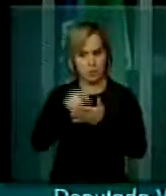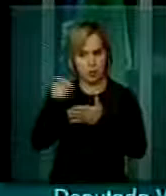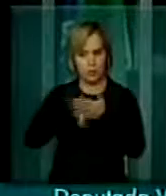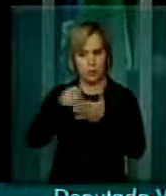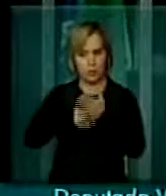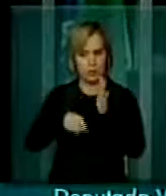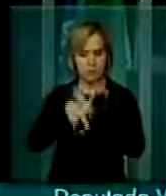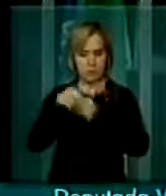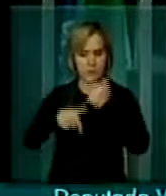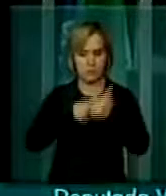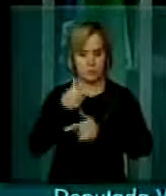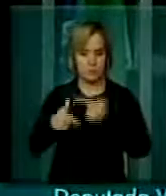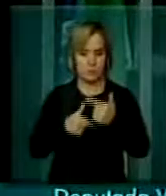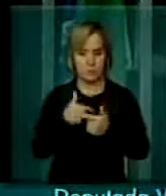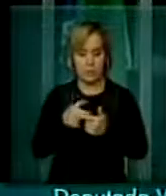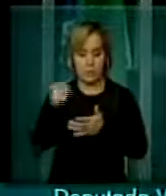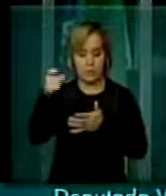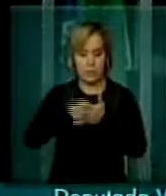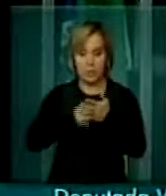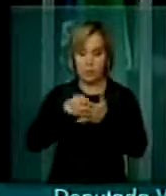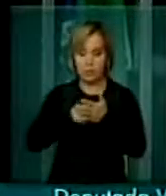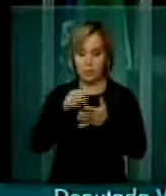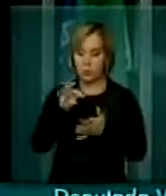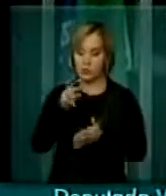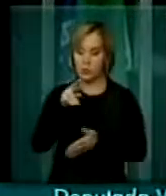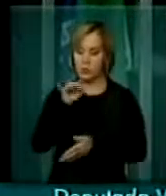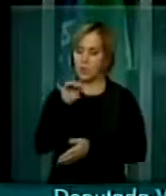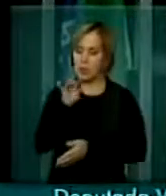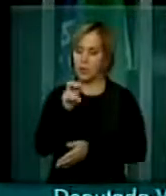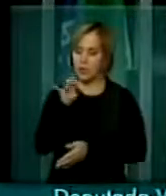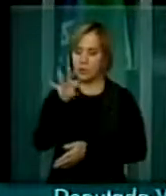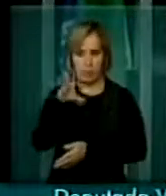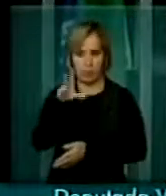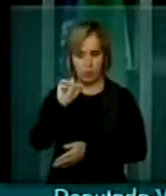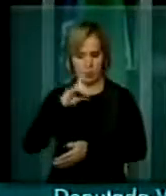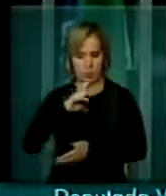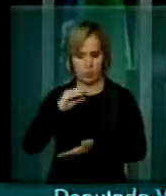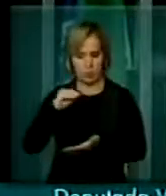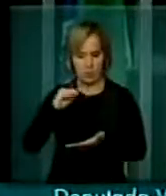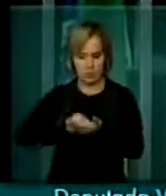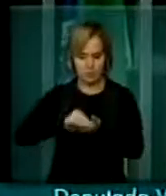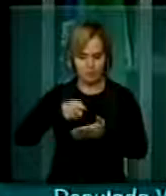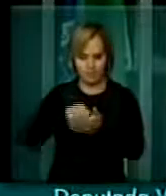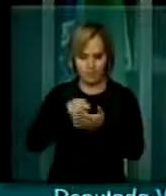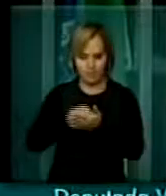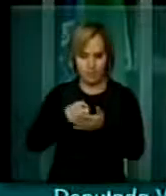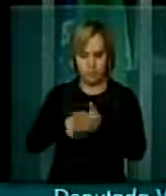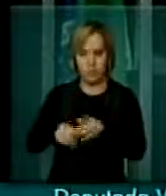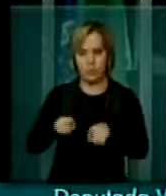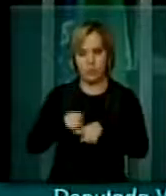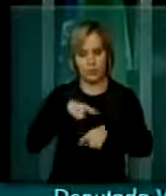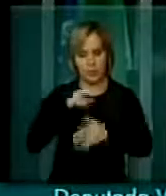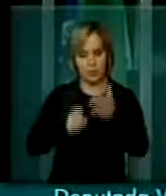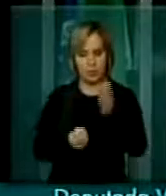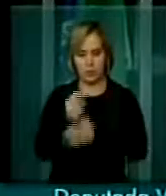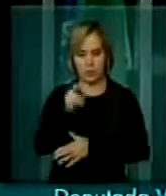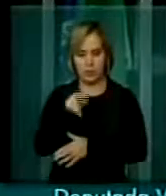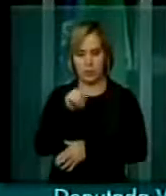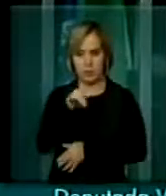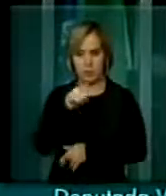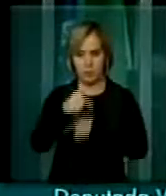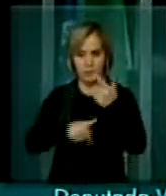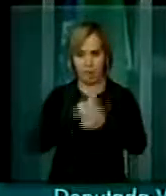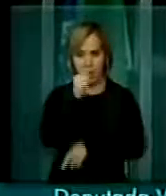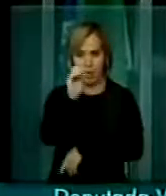os tributos penalizar os setores que mais empregam no país. Tem plena concordância